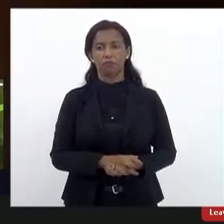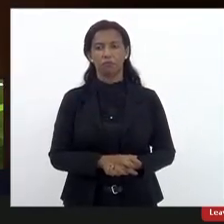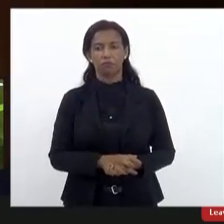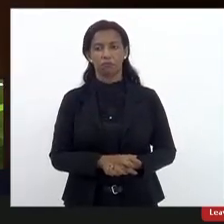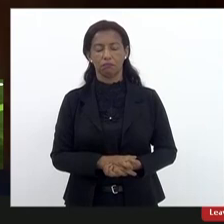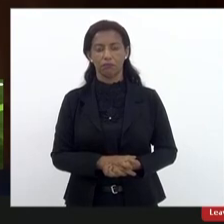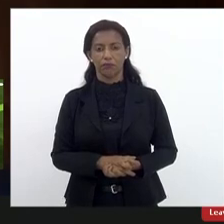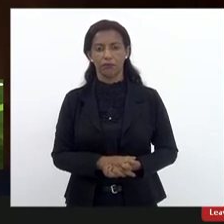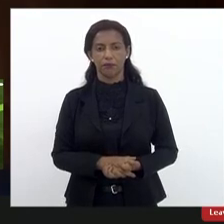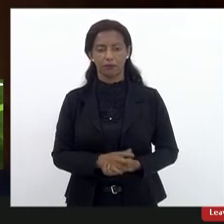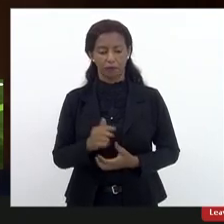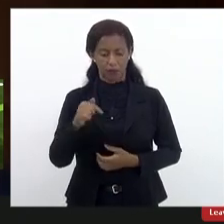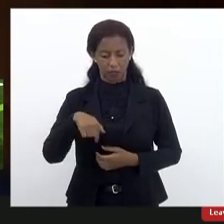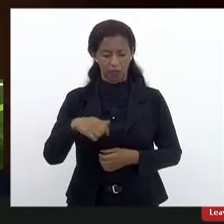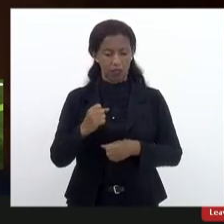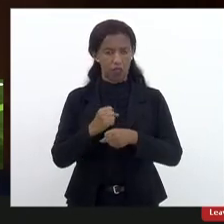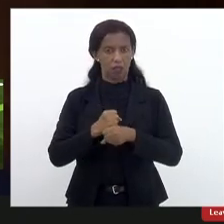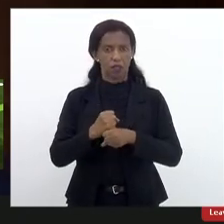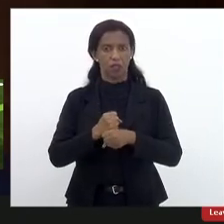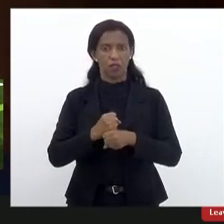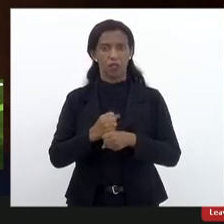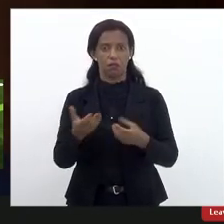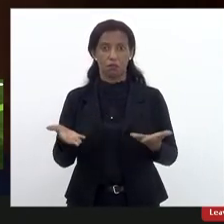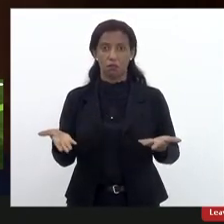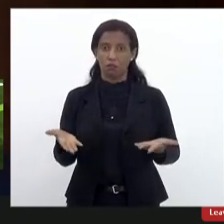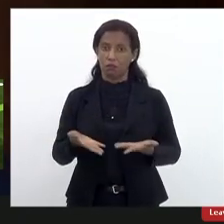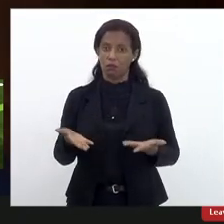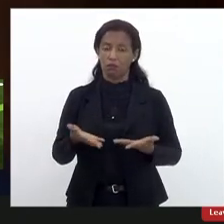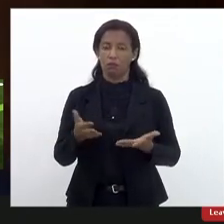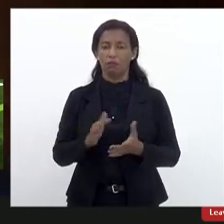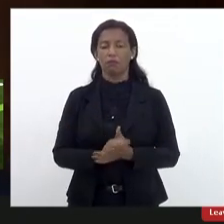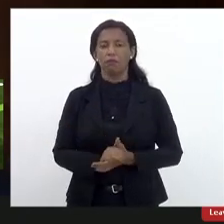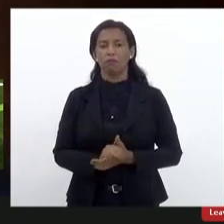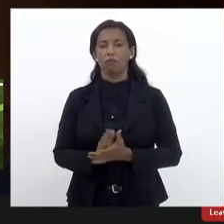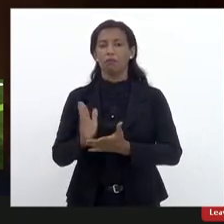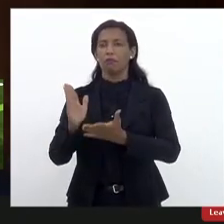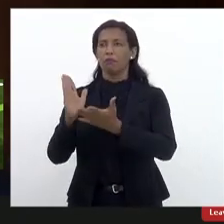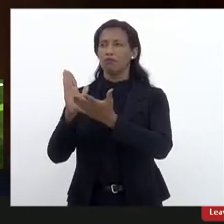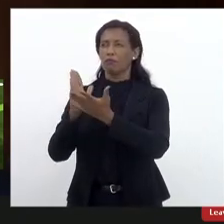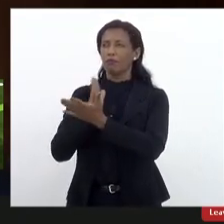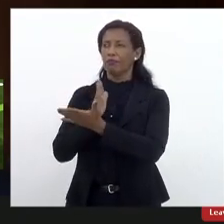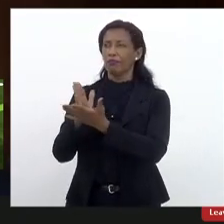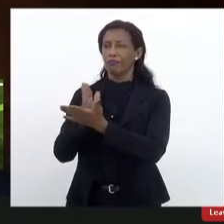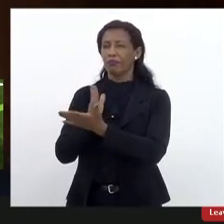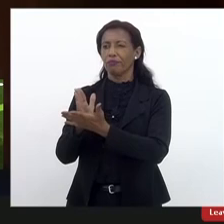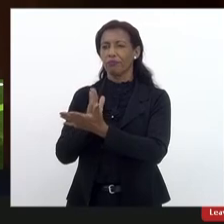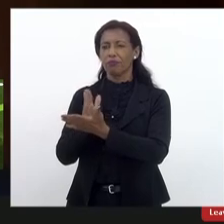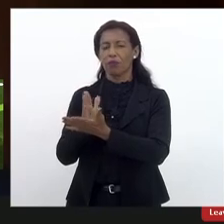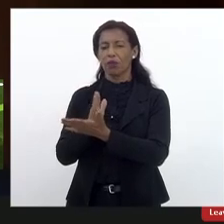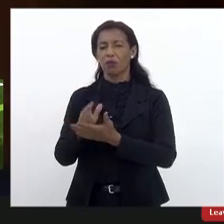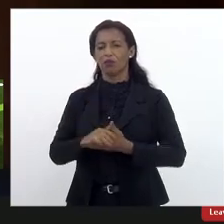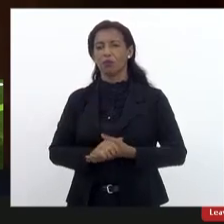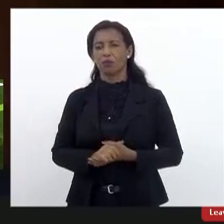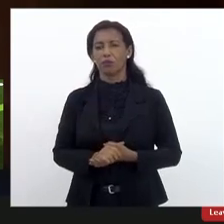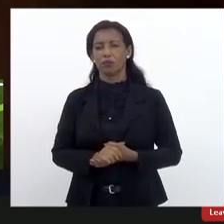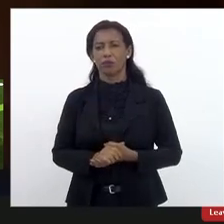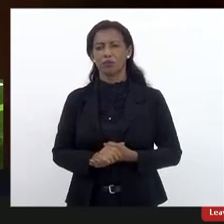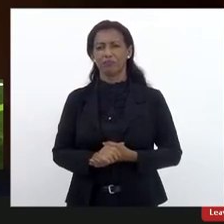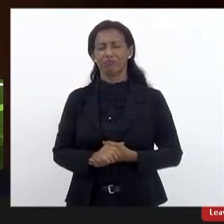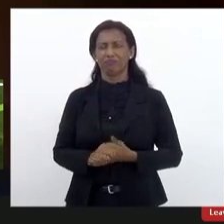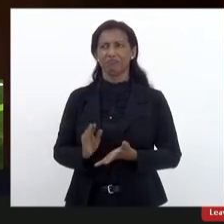o ano que, esse ano agora, mas algumas situações nos vêm causando, não